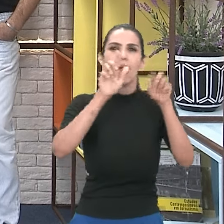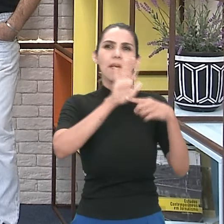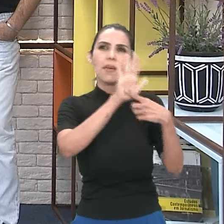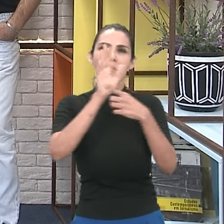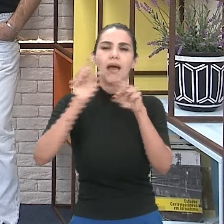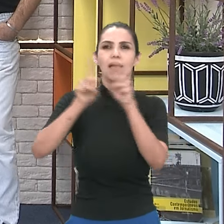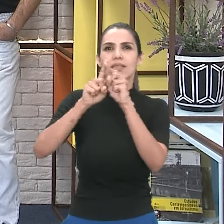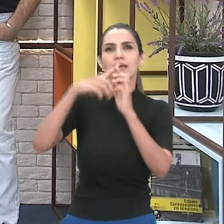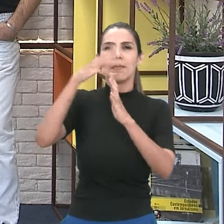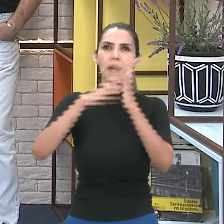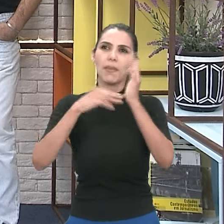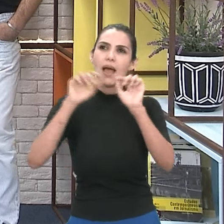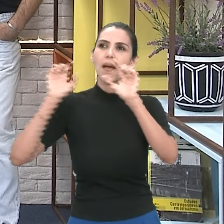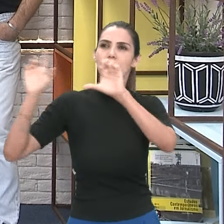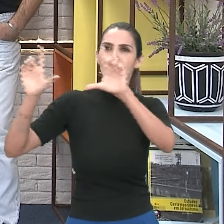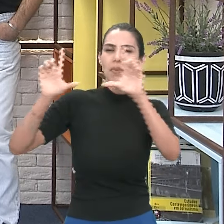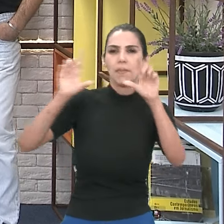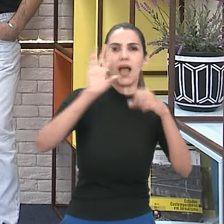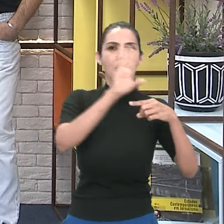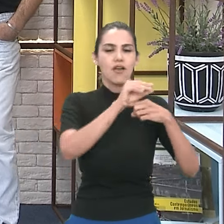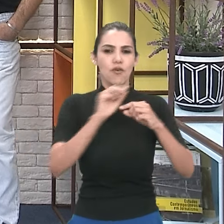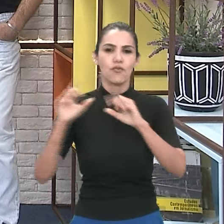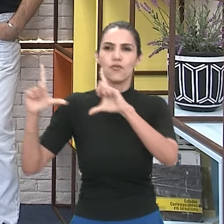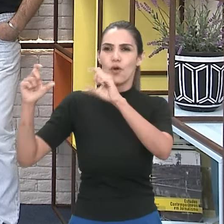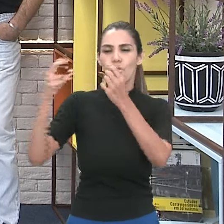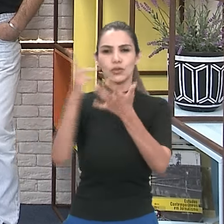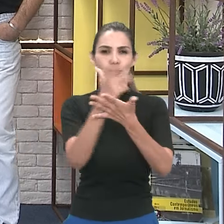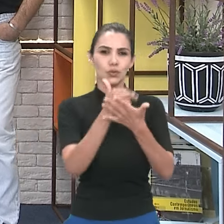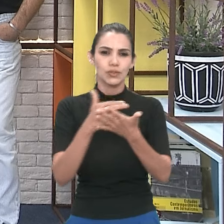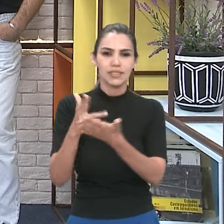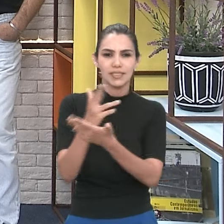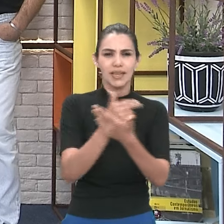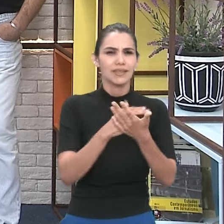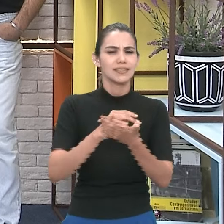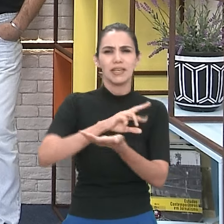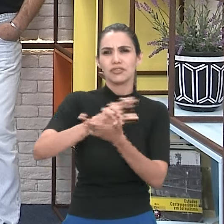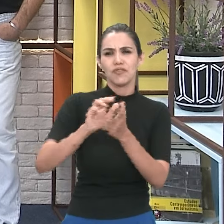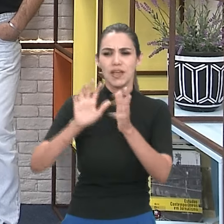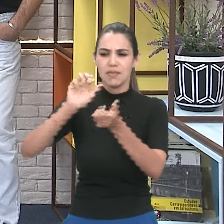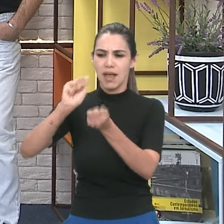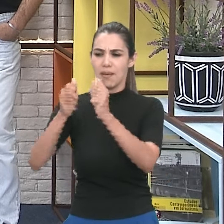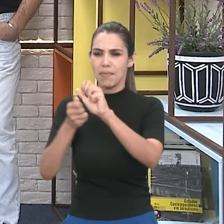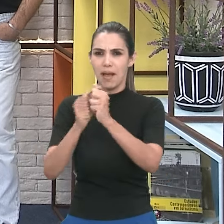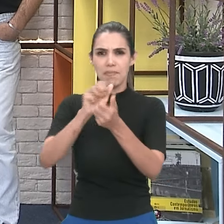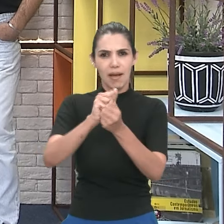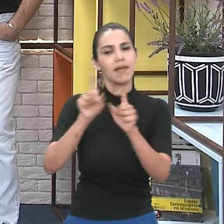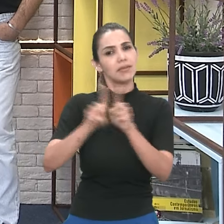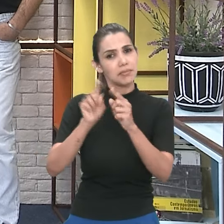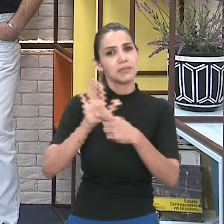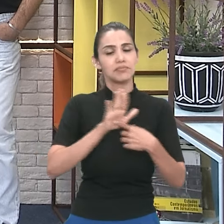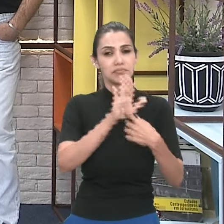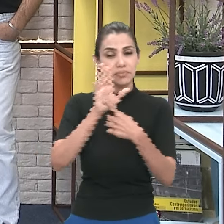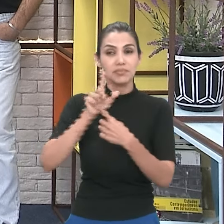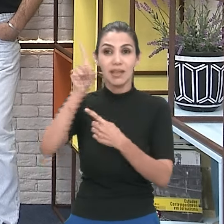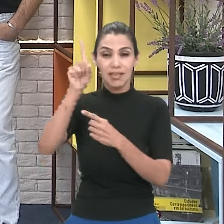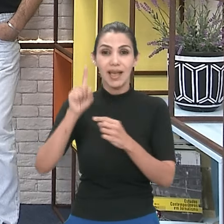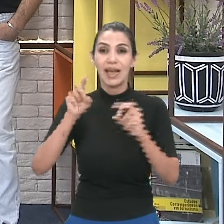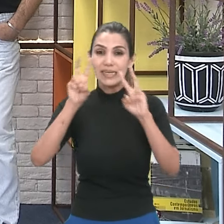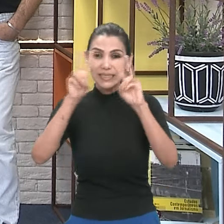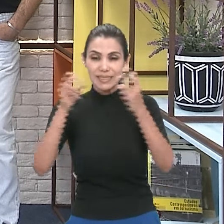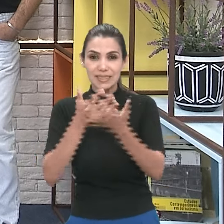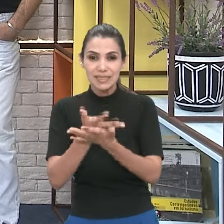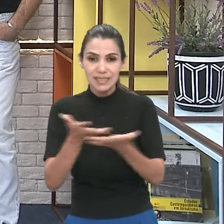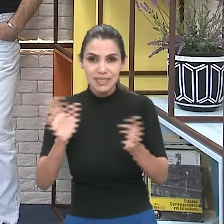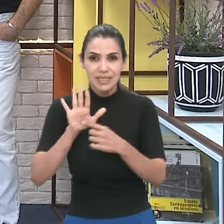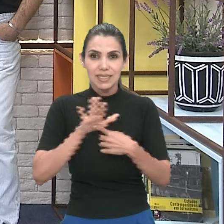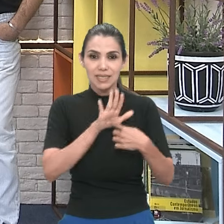pinturas, videoarte, HQs, desenhos e peças em cerâmica. A exposição constelar é uma homenagem